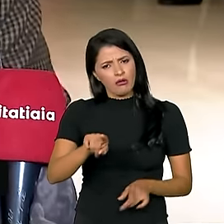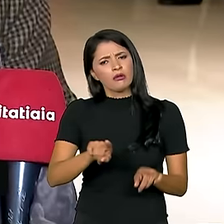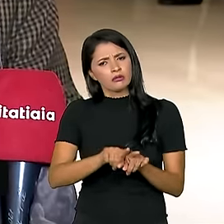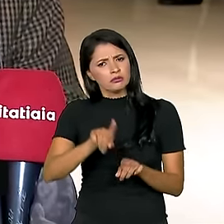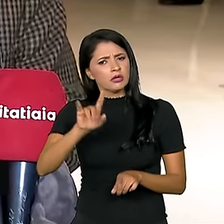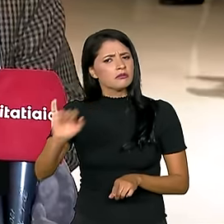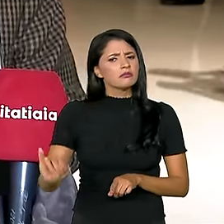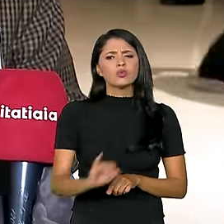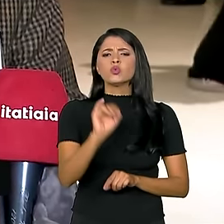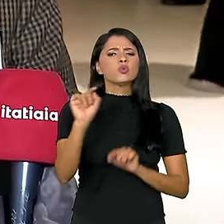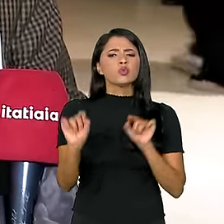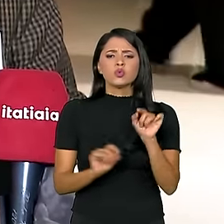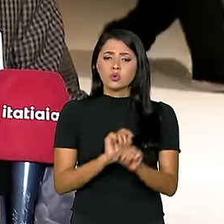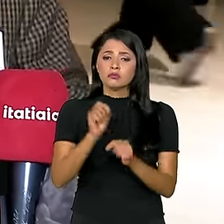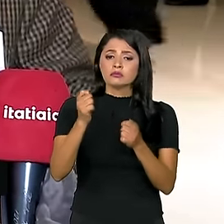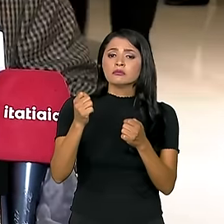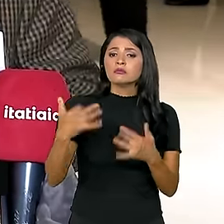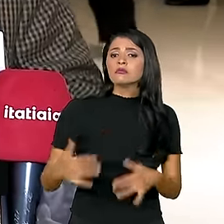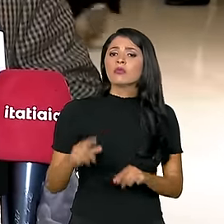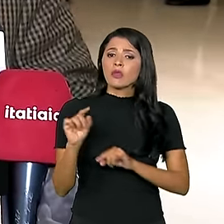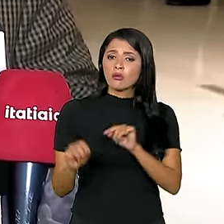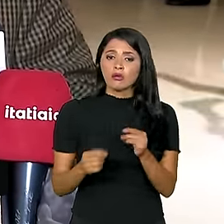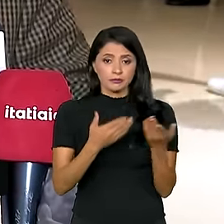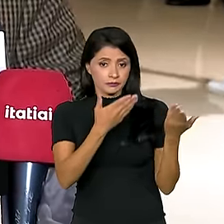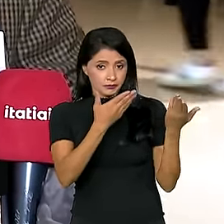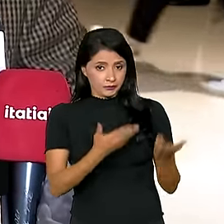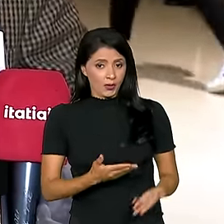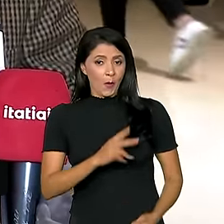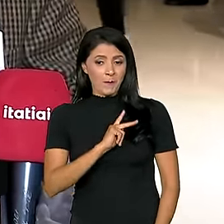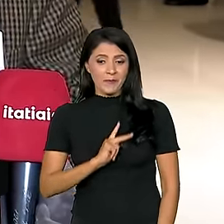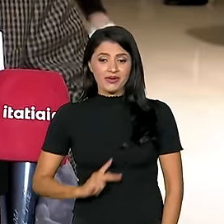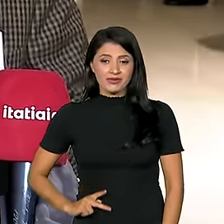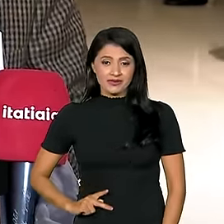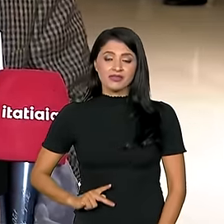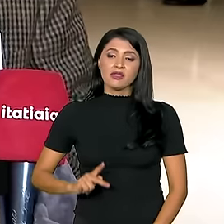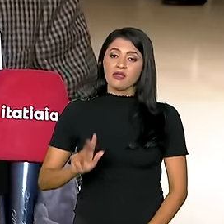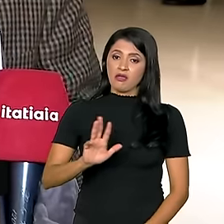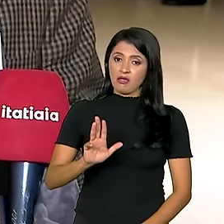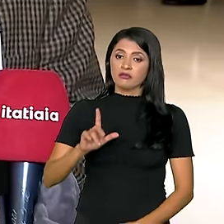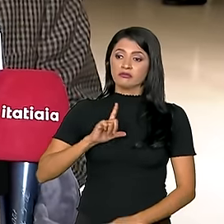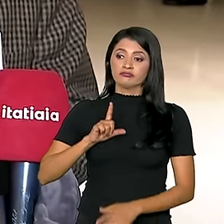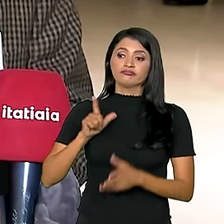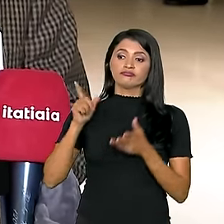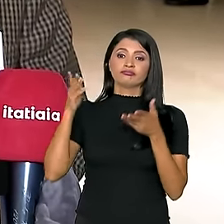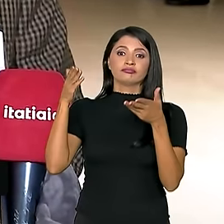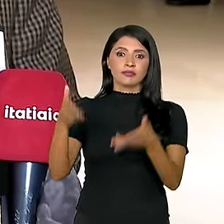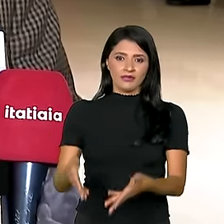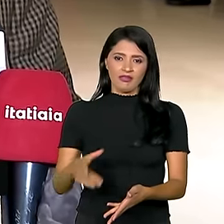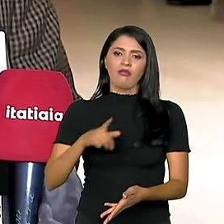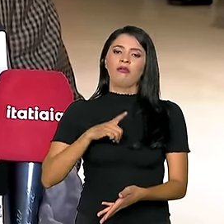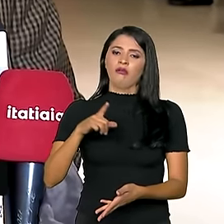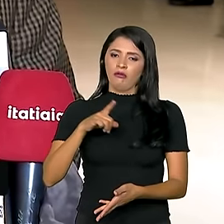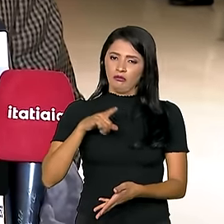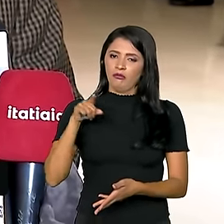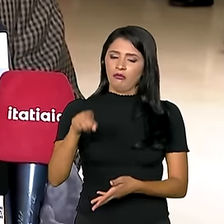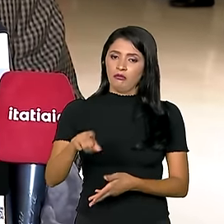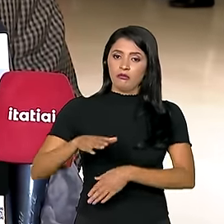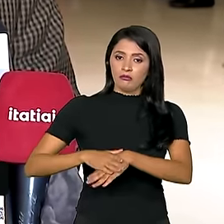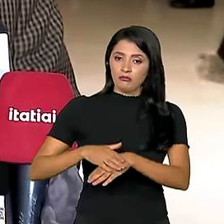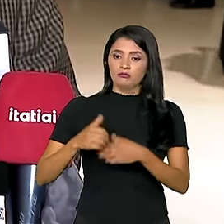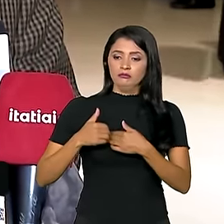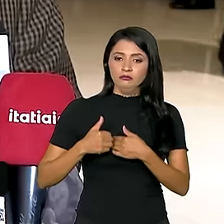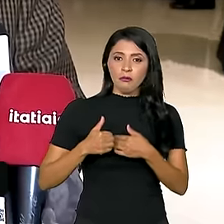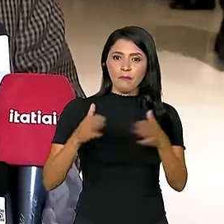dizer também que o presidente Lula teve uma participação no ato de